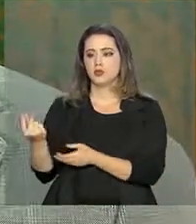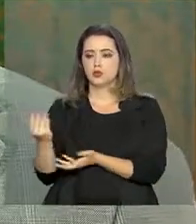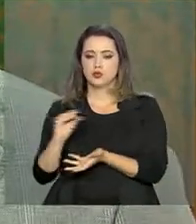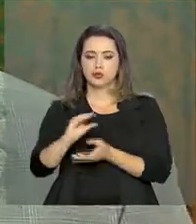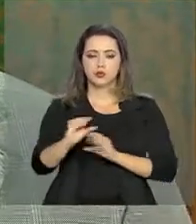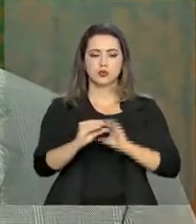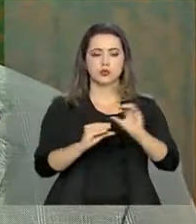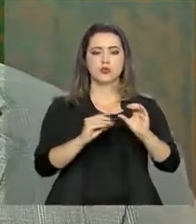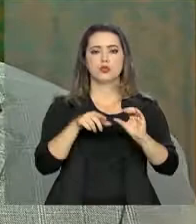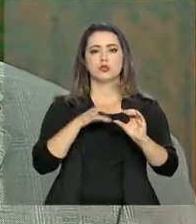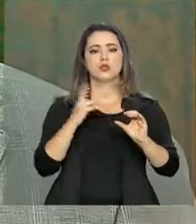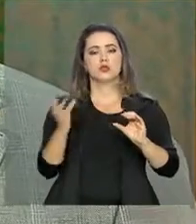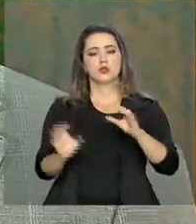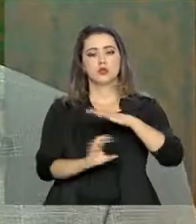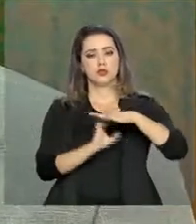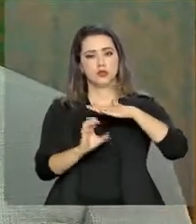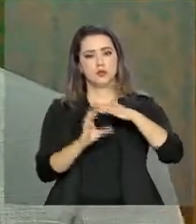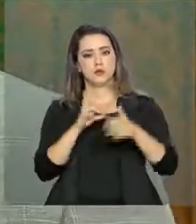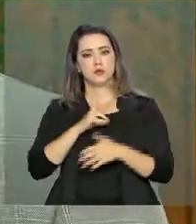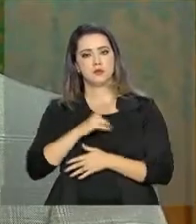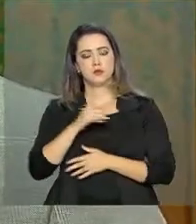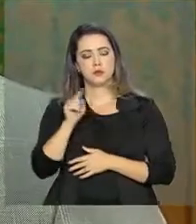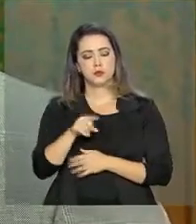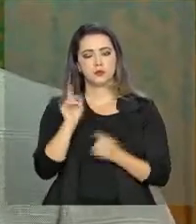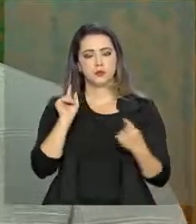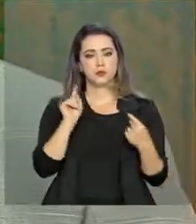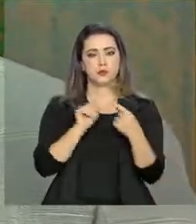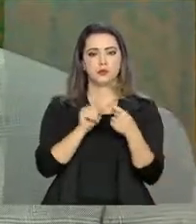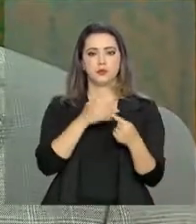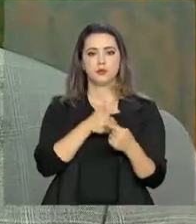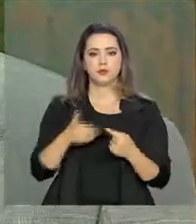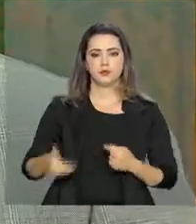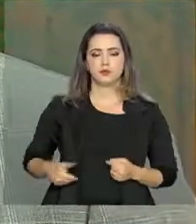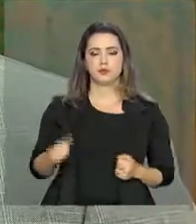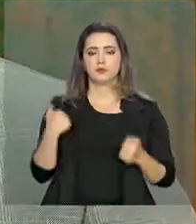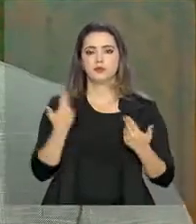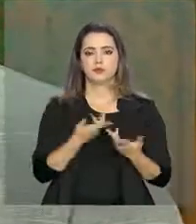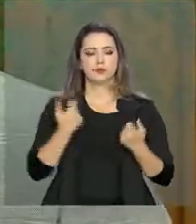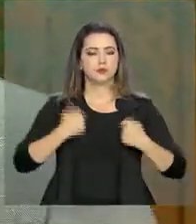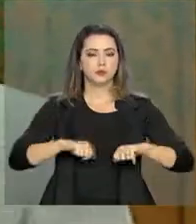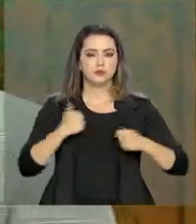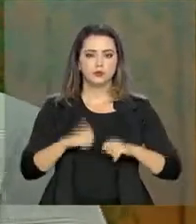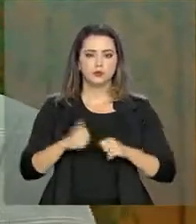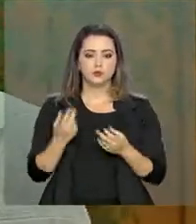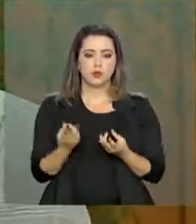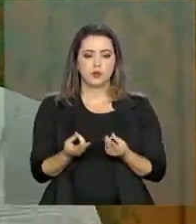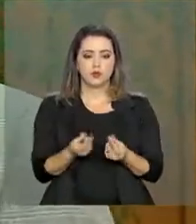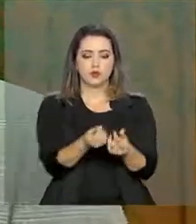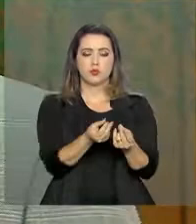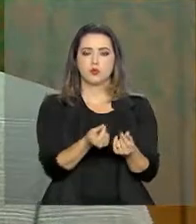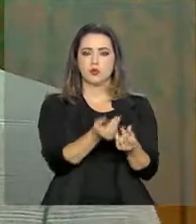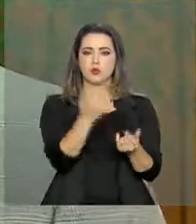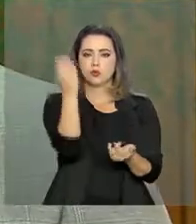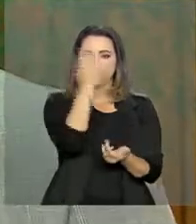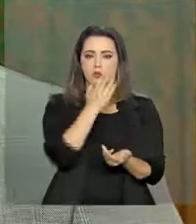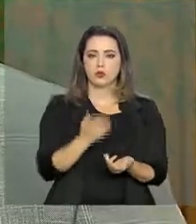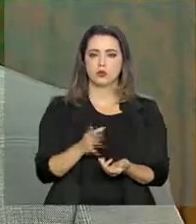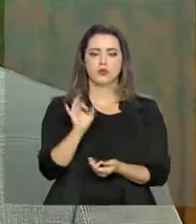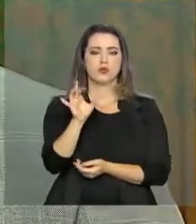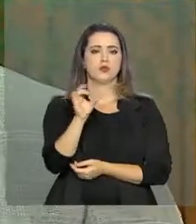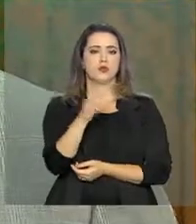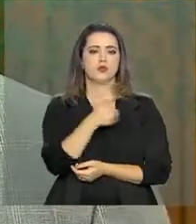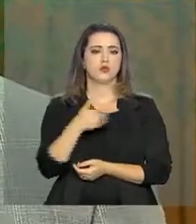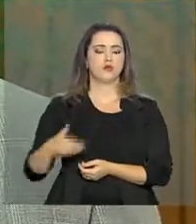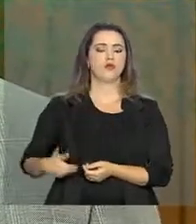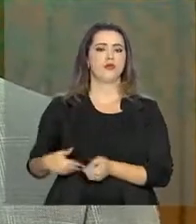investimento privado. É essa visão que o governo tem. Nós precisamos colocar dinheiro no país, não apenas